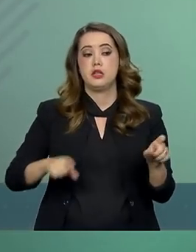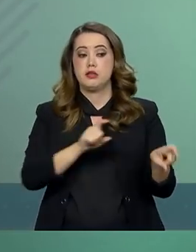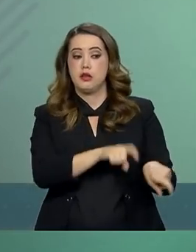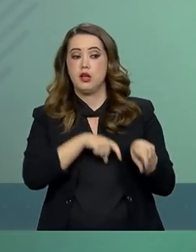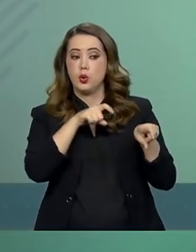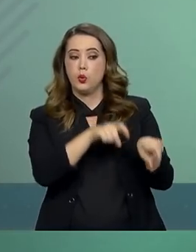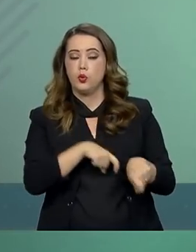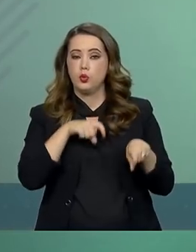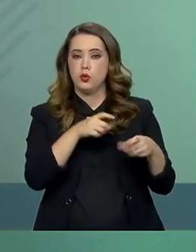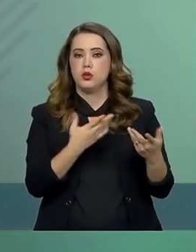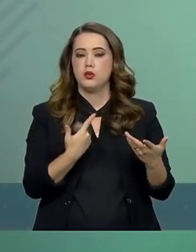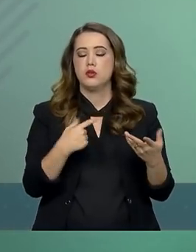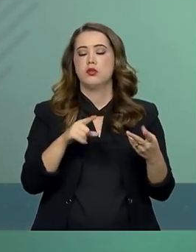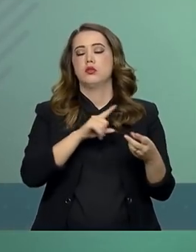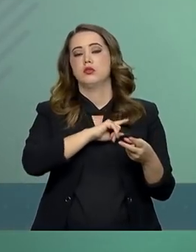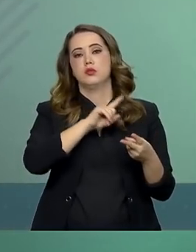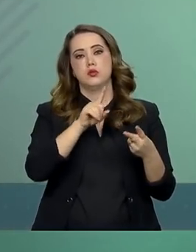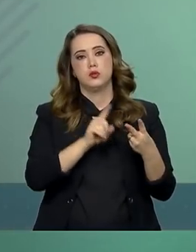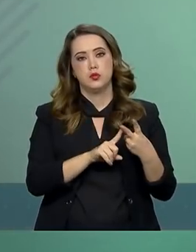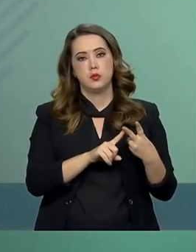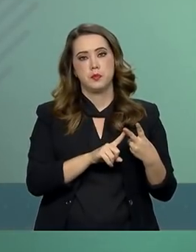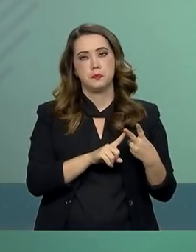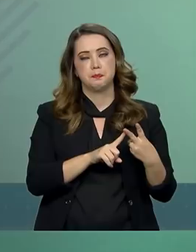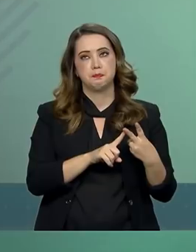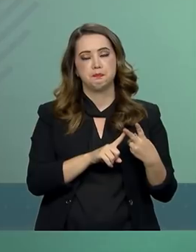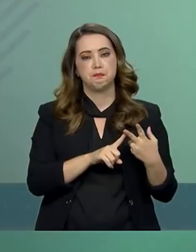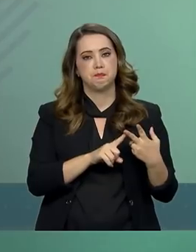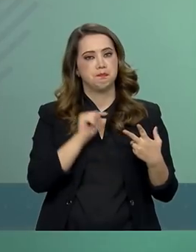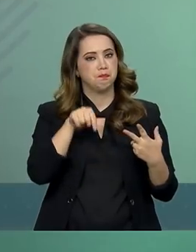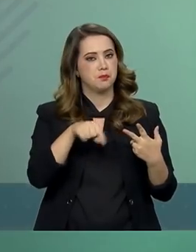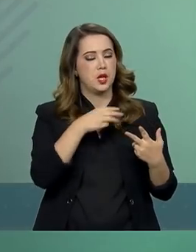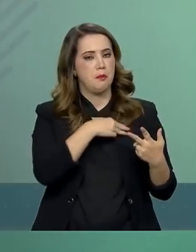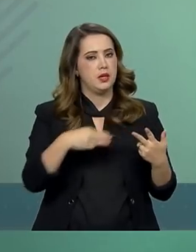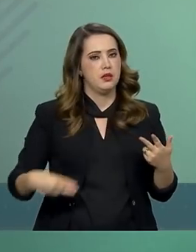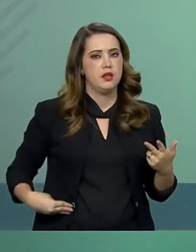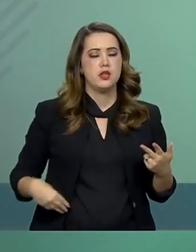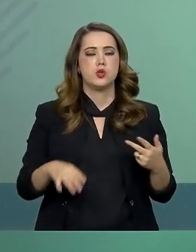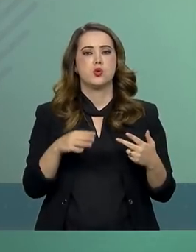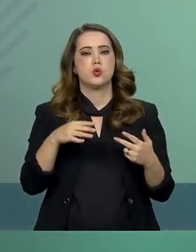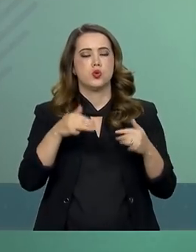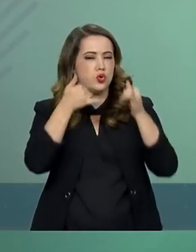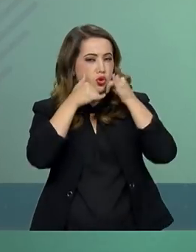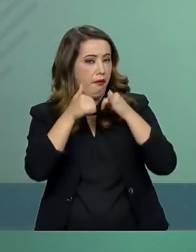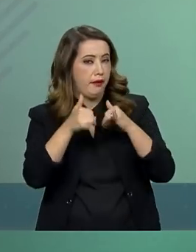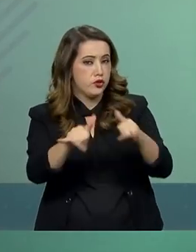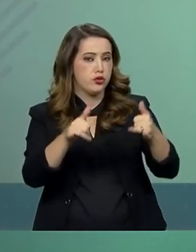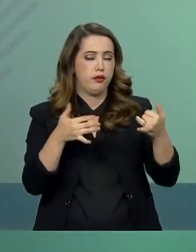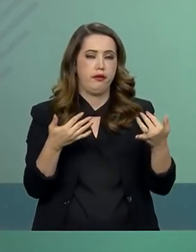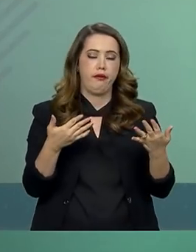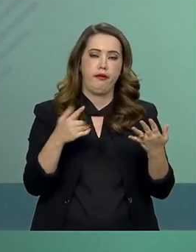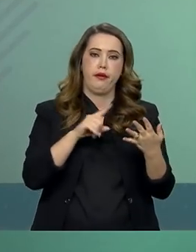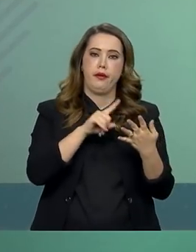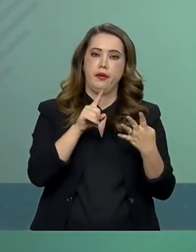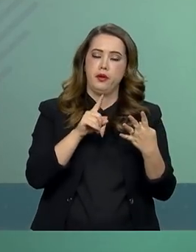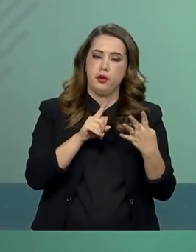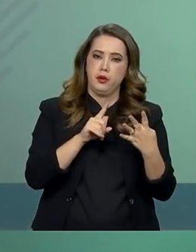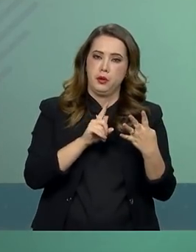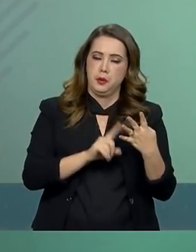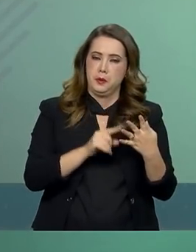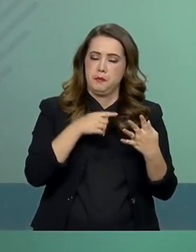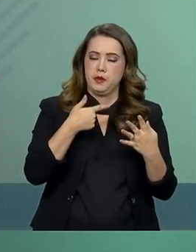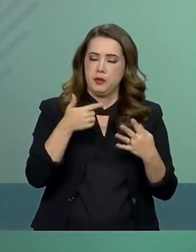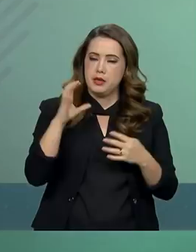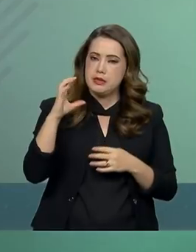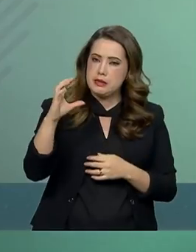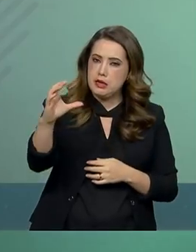Agricultura, Pecuária e Abastecimento, ministro de Estado de Minas e Energia, ministro de Estado da